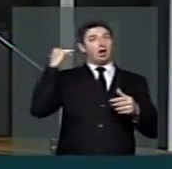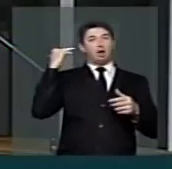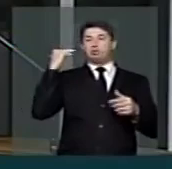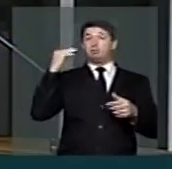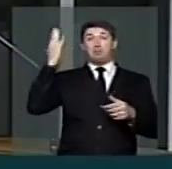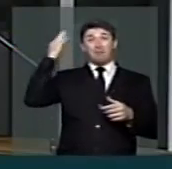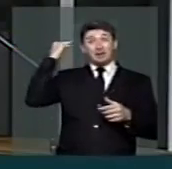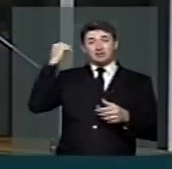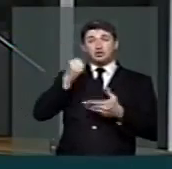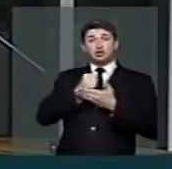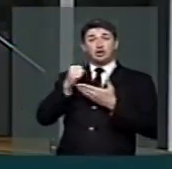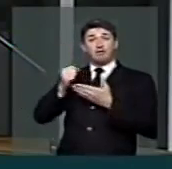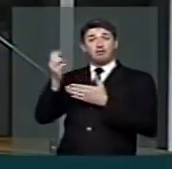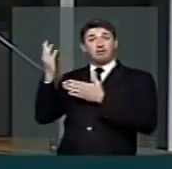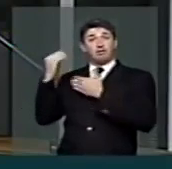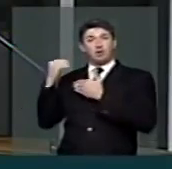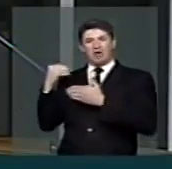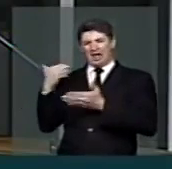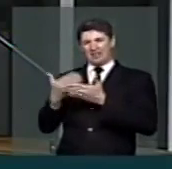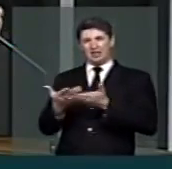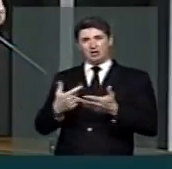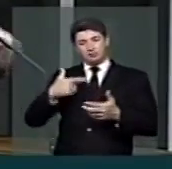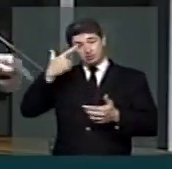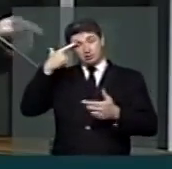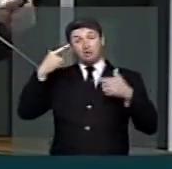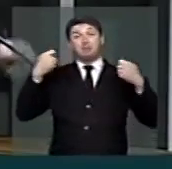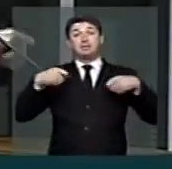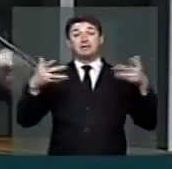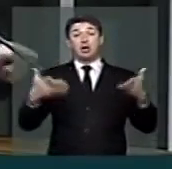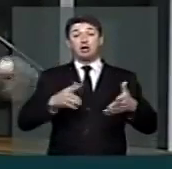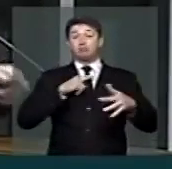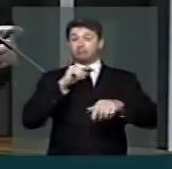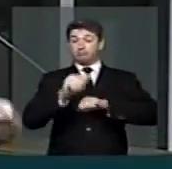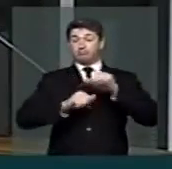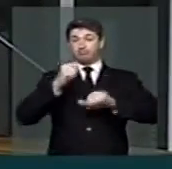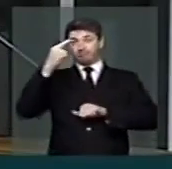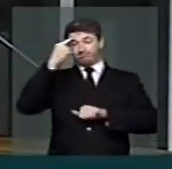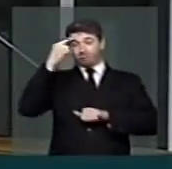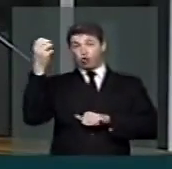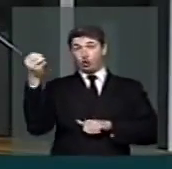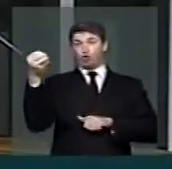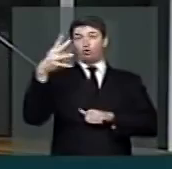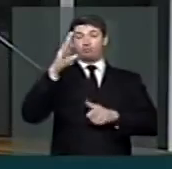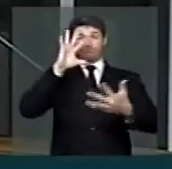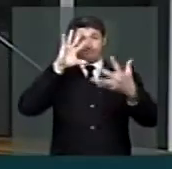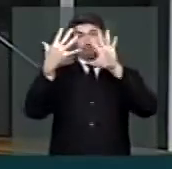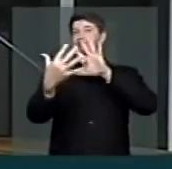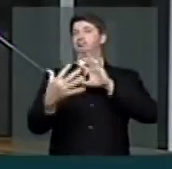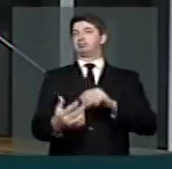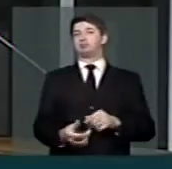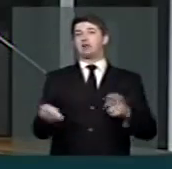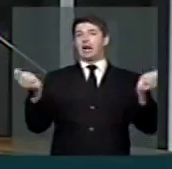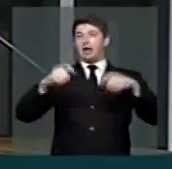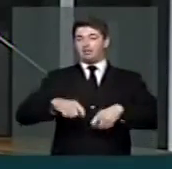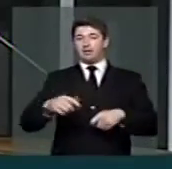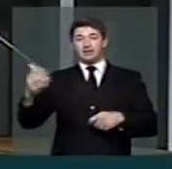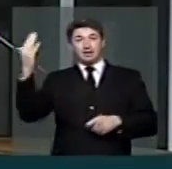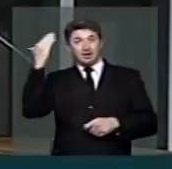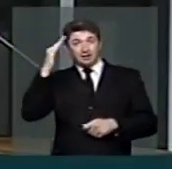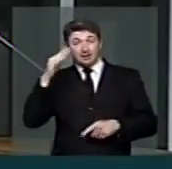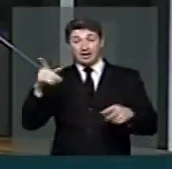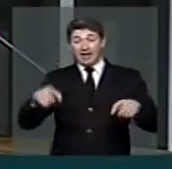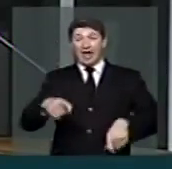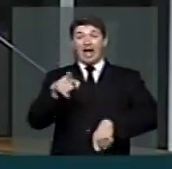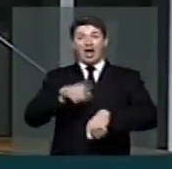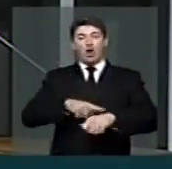no passado, ou que nós temos até hoje, o importante é que nós temos que ter essa sensibilidade, essa capacidade para sabermos que é